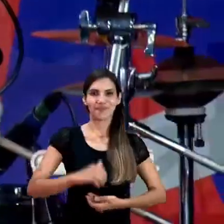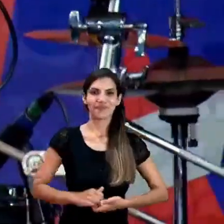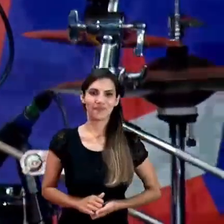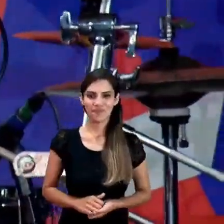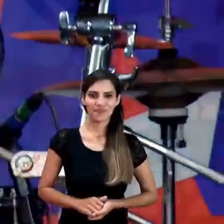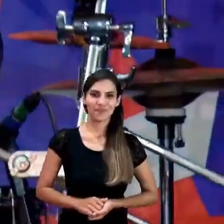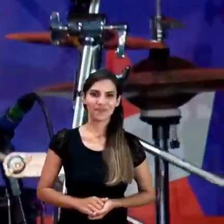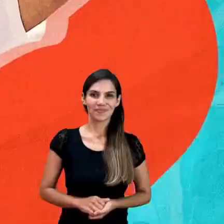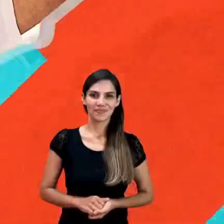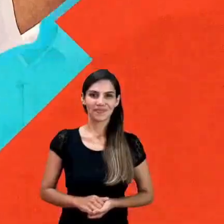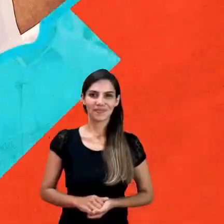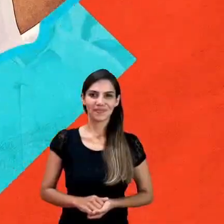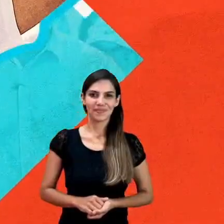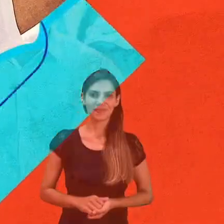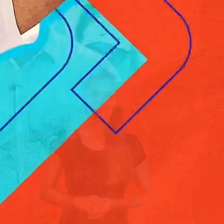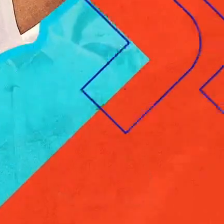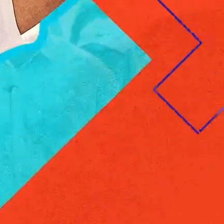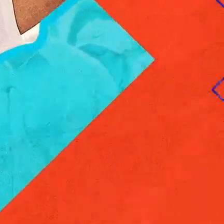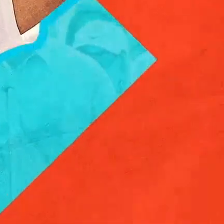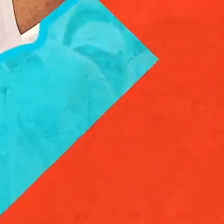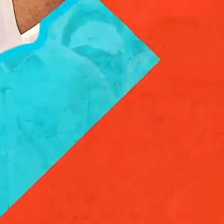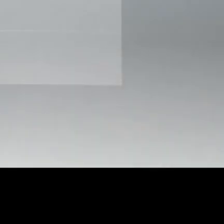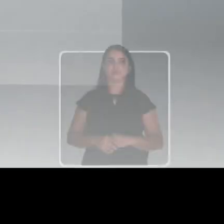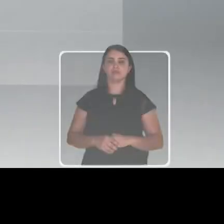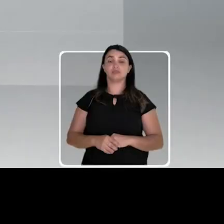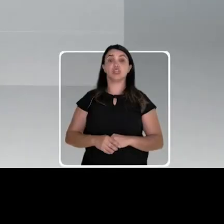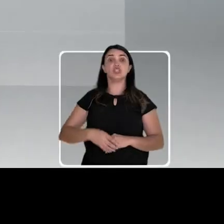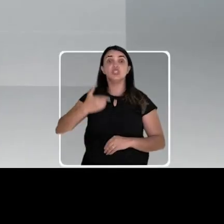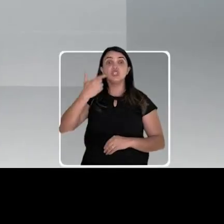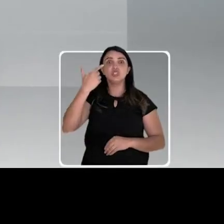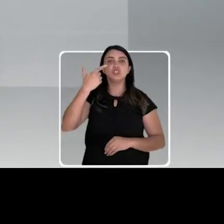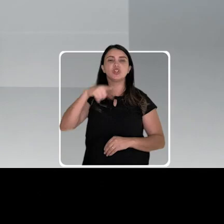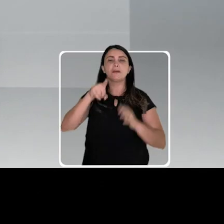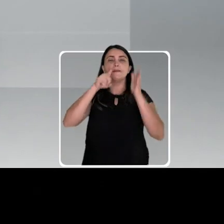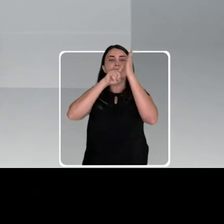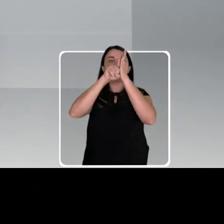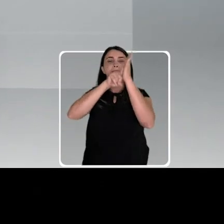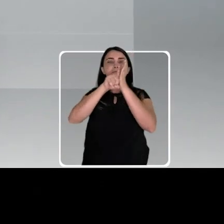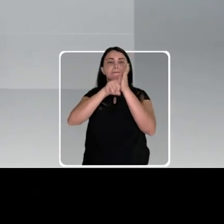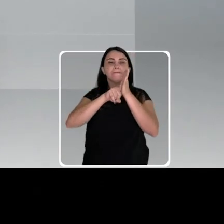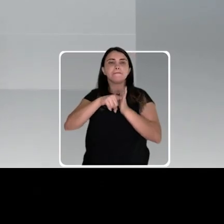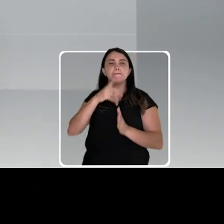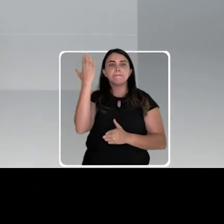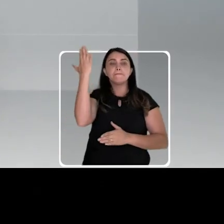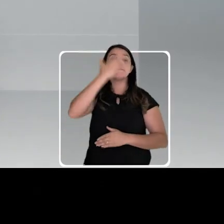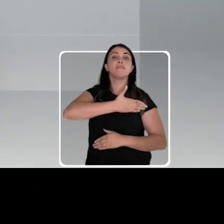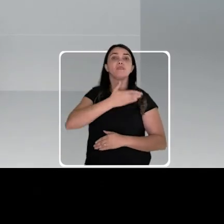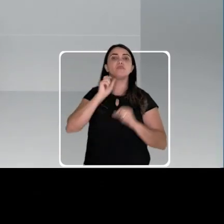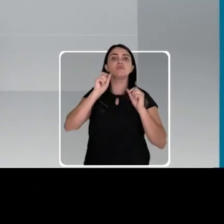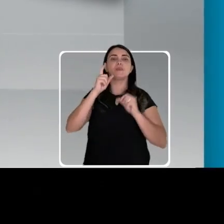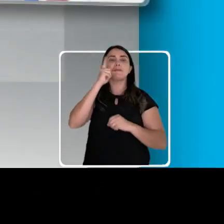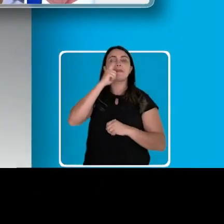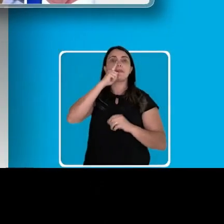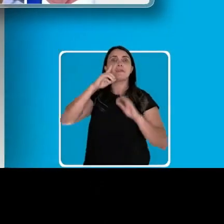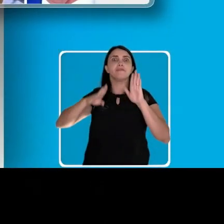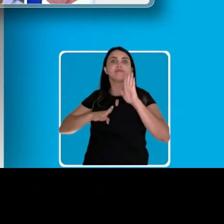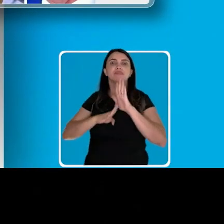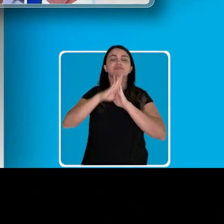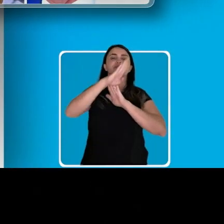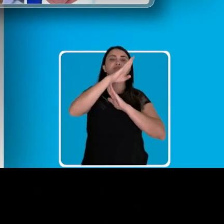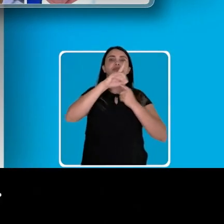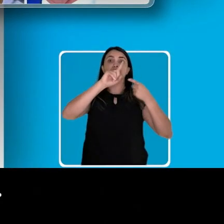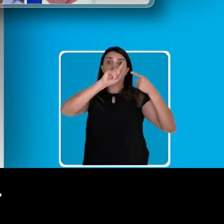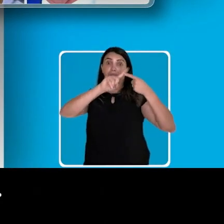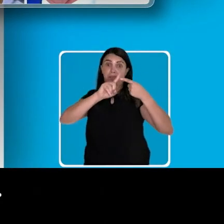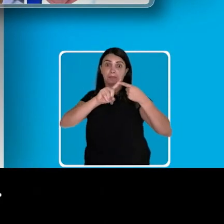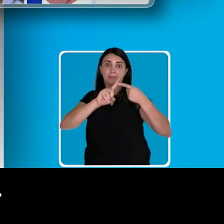cabeça. E não pode parar. E mais uma vez, todas as pesquisas comprovam. Mabel disparou na frente.